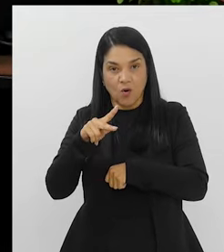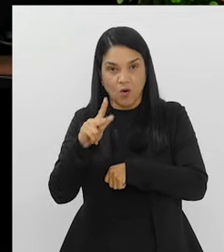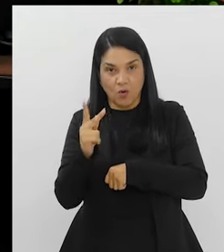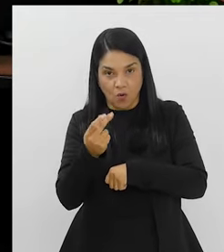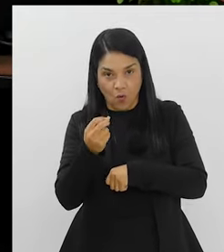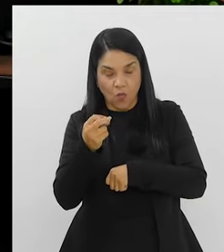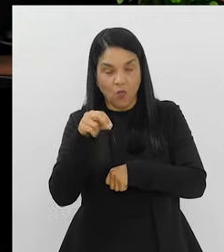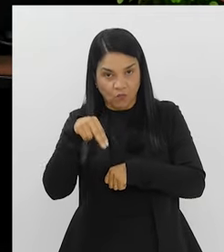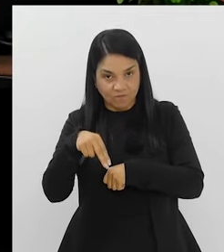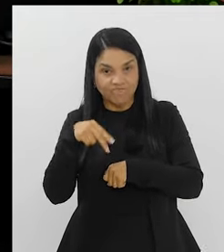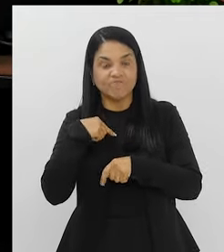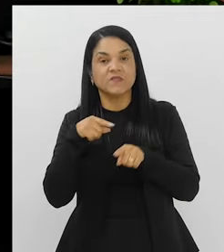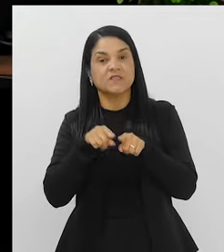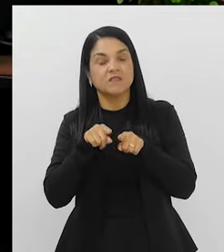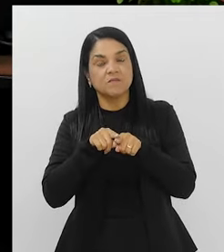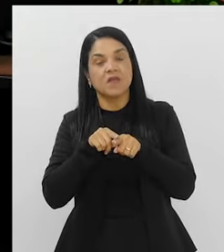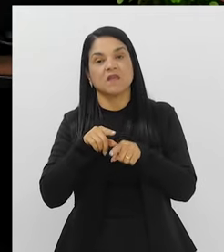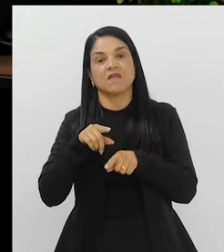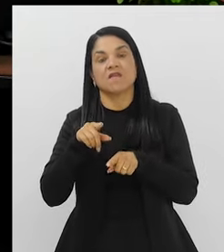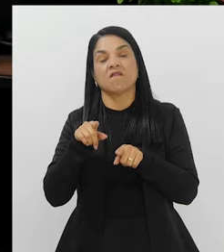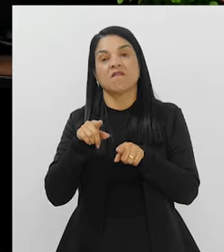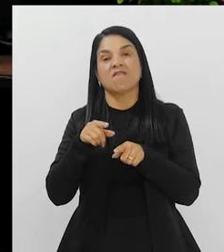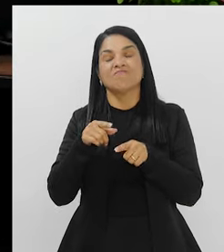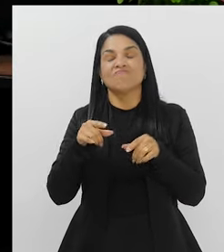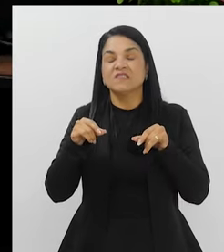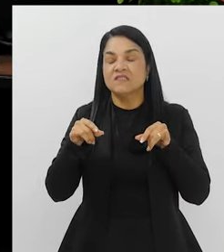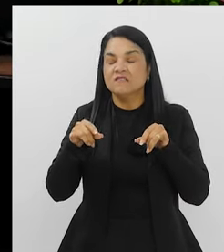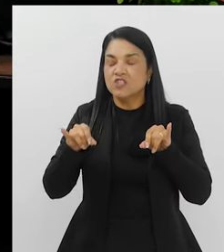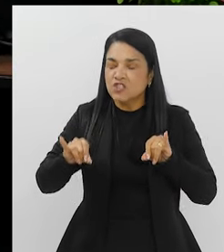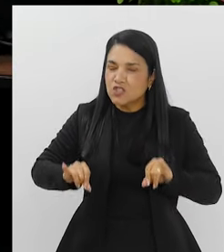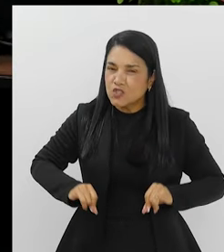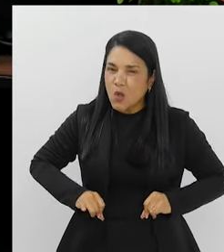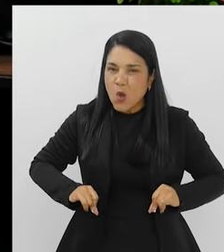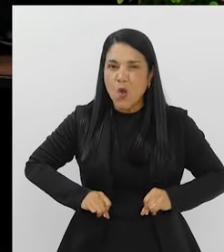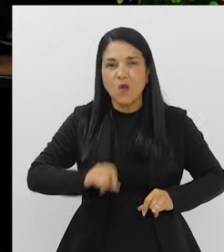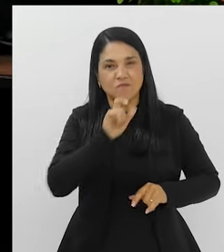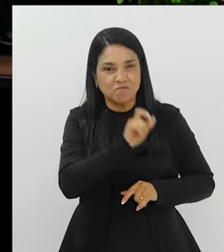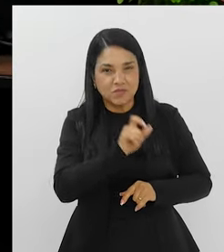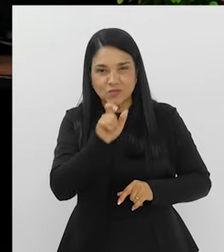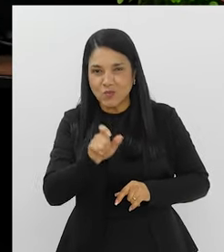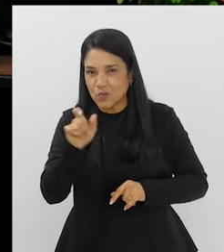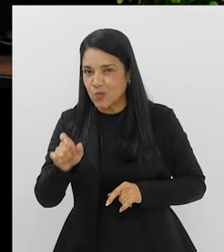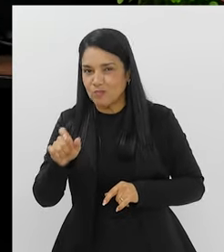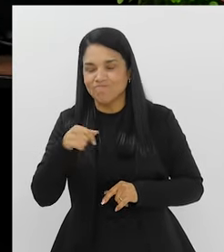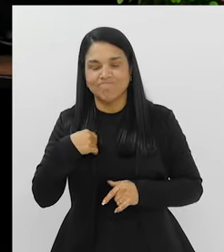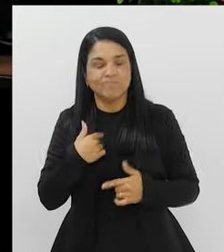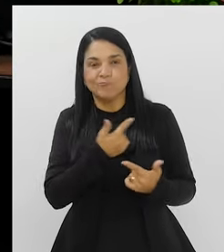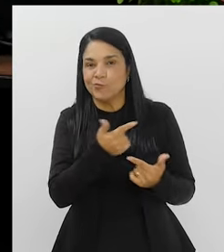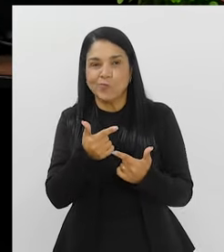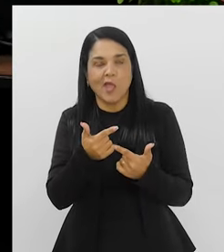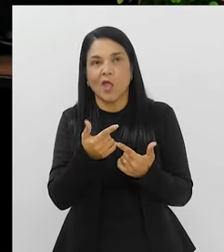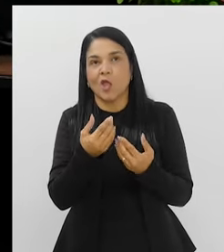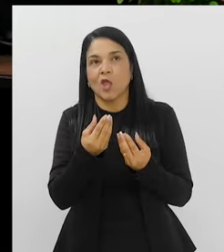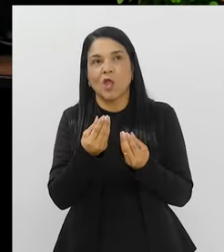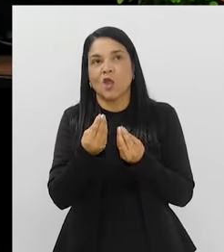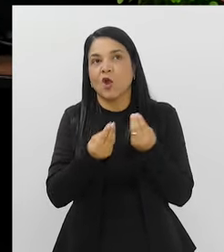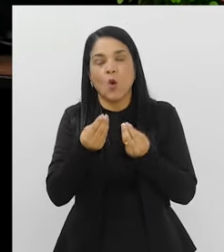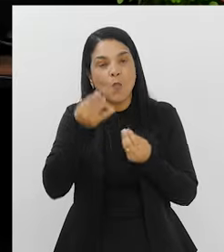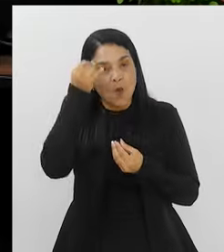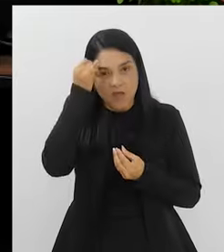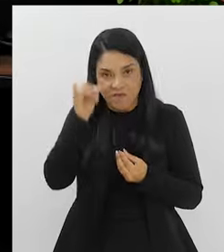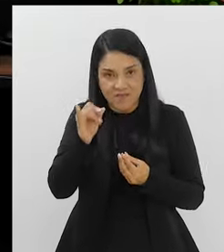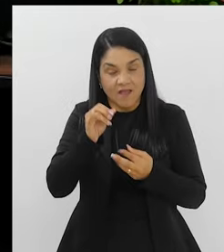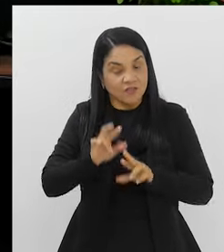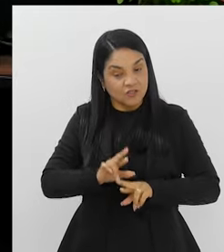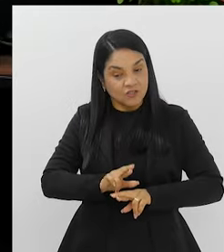retocolite ulcerativa, são pessoas que sofrem muito. Não tem como a gente prevenir. muito diferente do